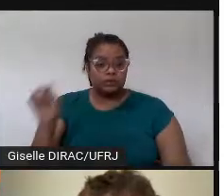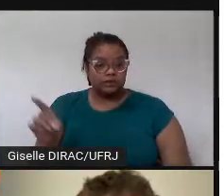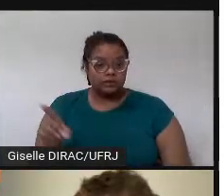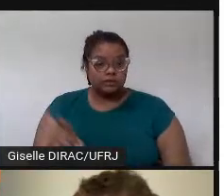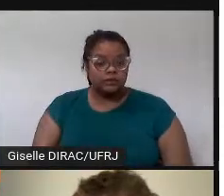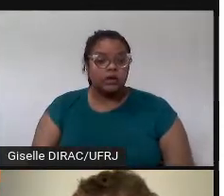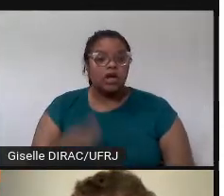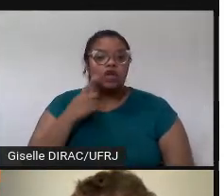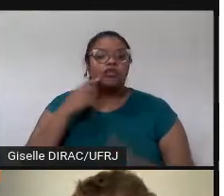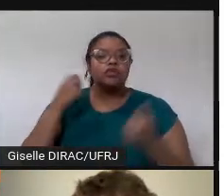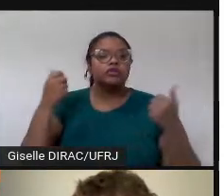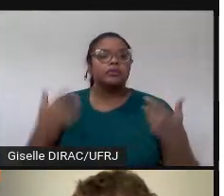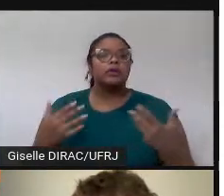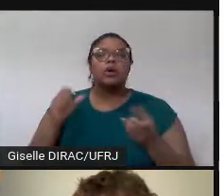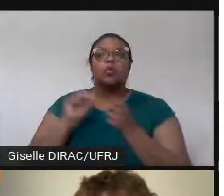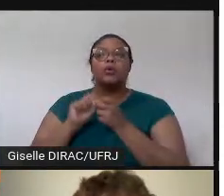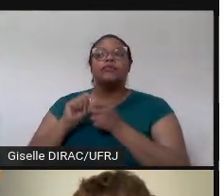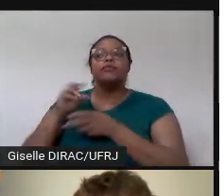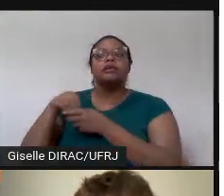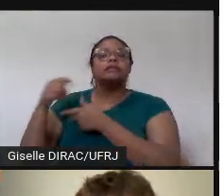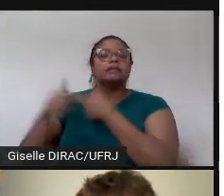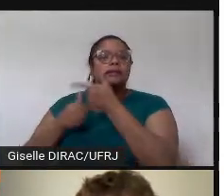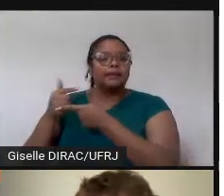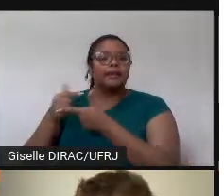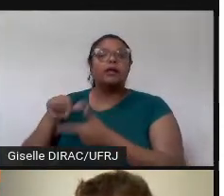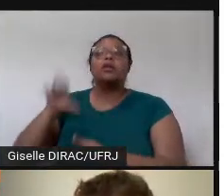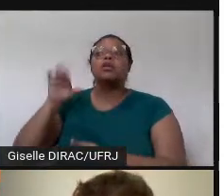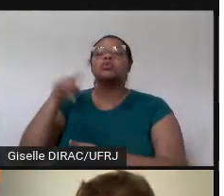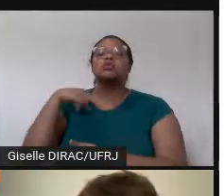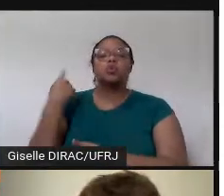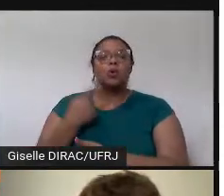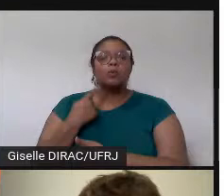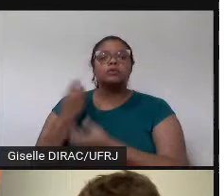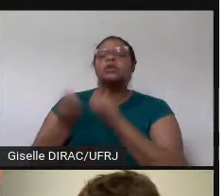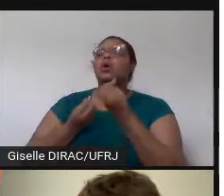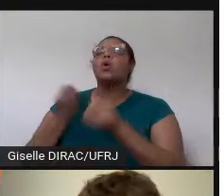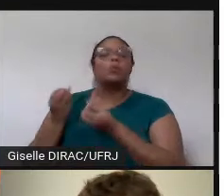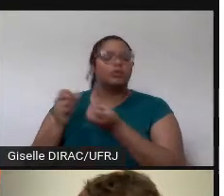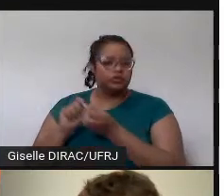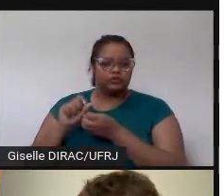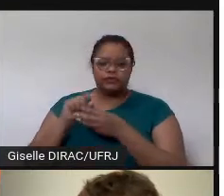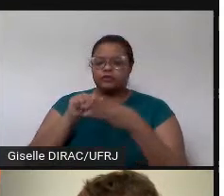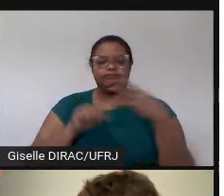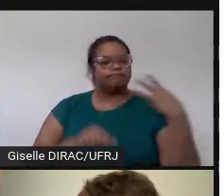Aí eu vou falar sobre o que fazemos, sobre quem somos e sobre como fazemos o que fazemos.